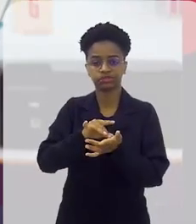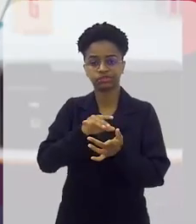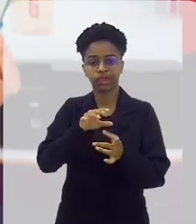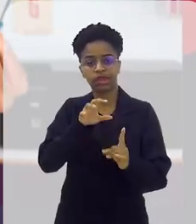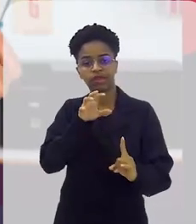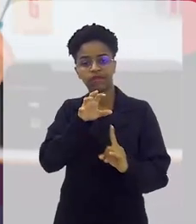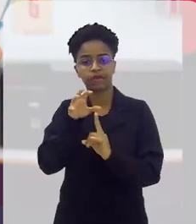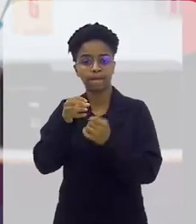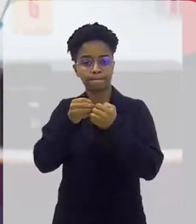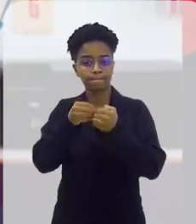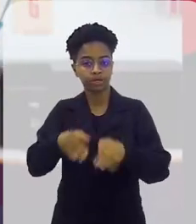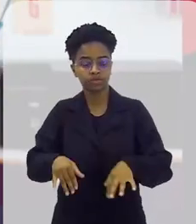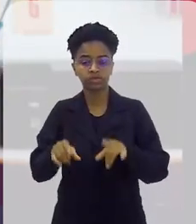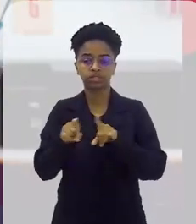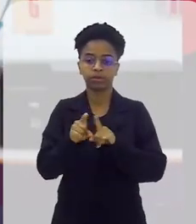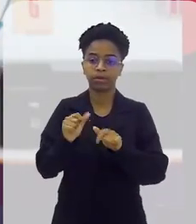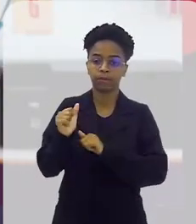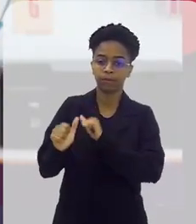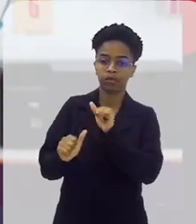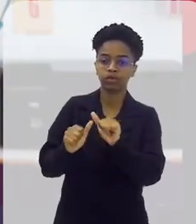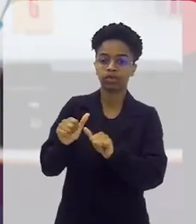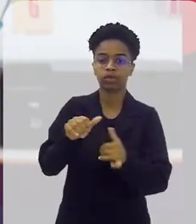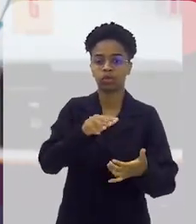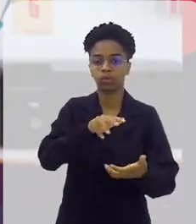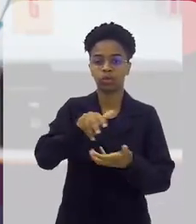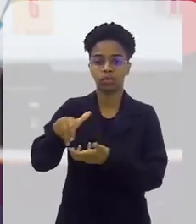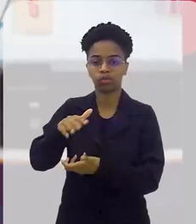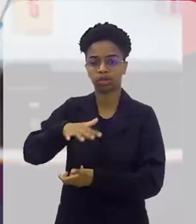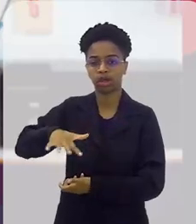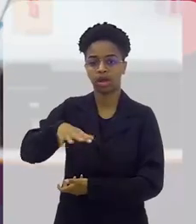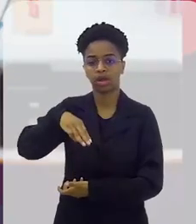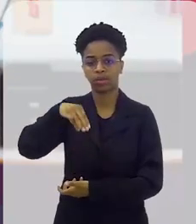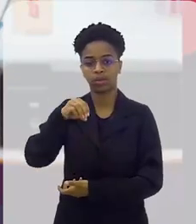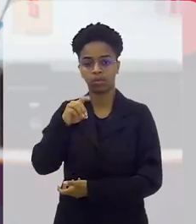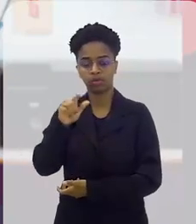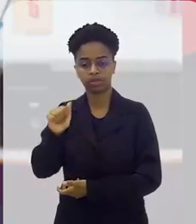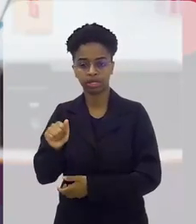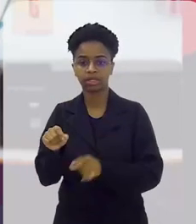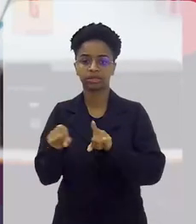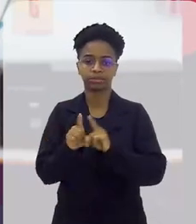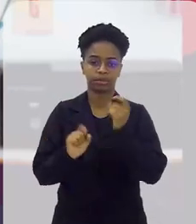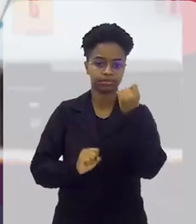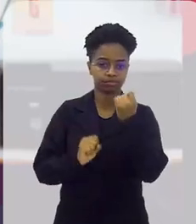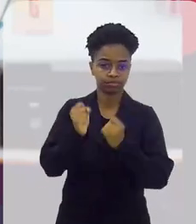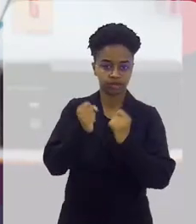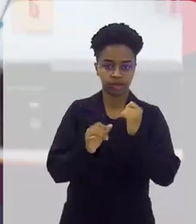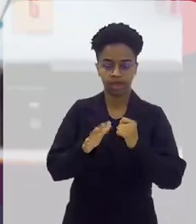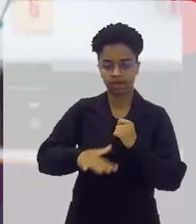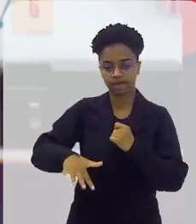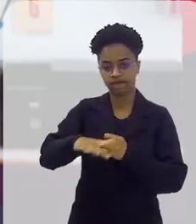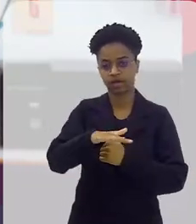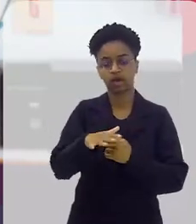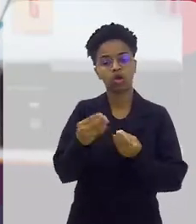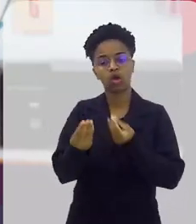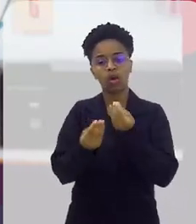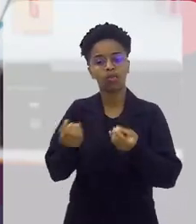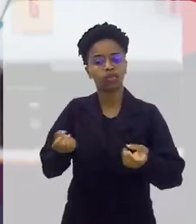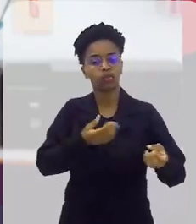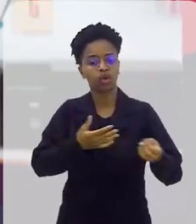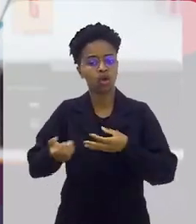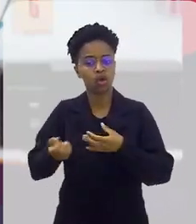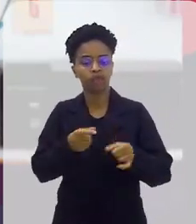afetando e modificando o mundo da moda, a indústria têxtil? Quais são as